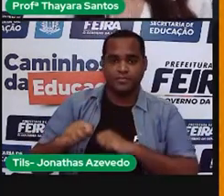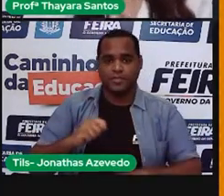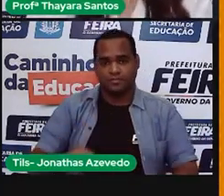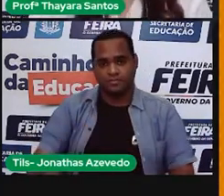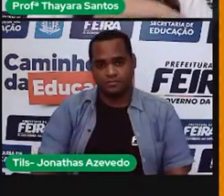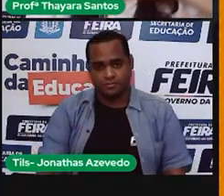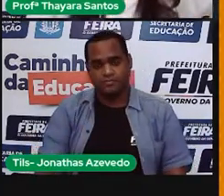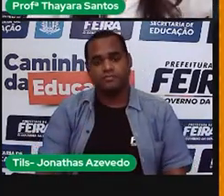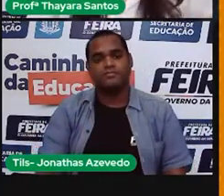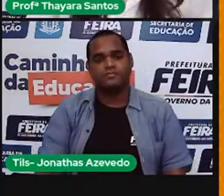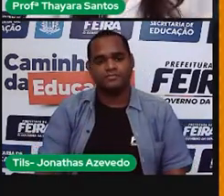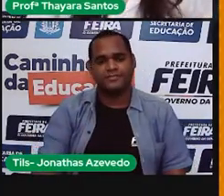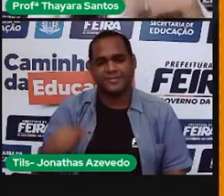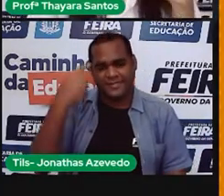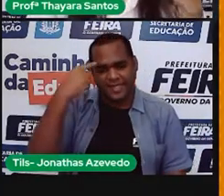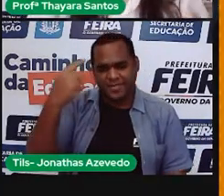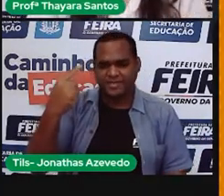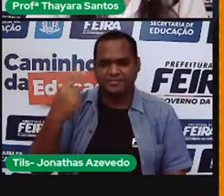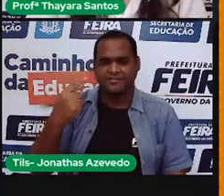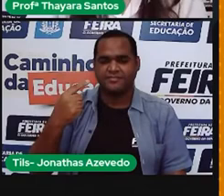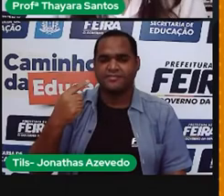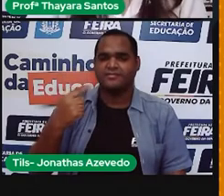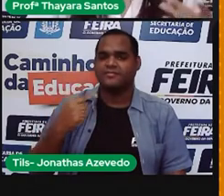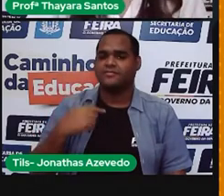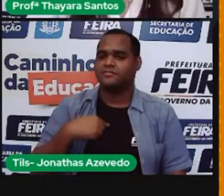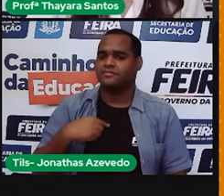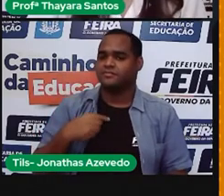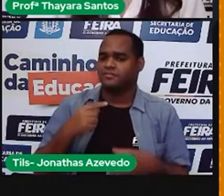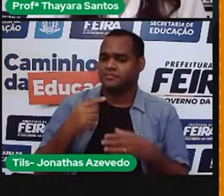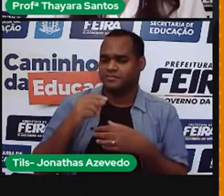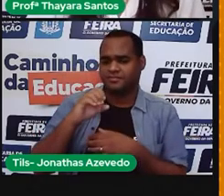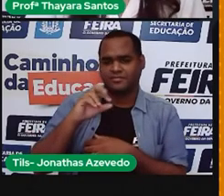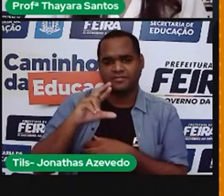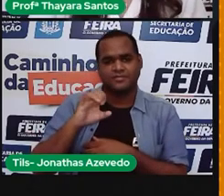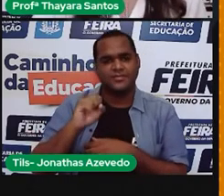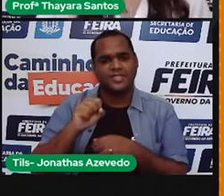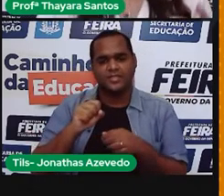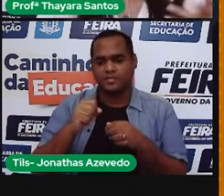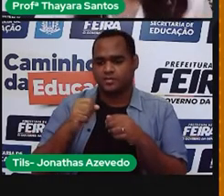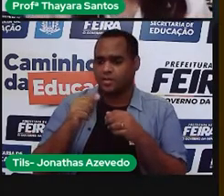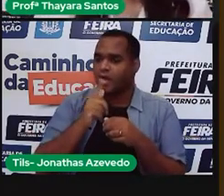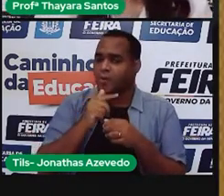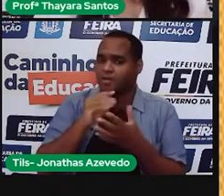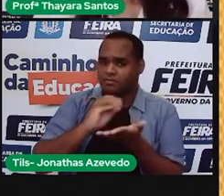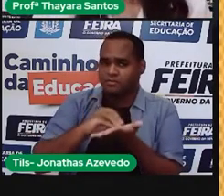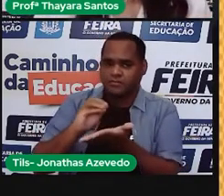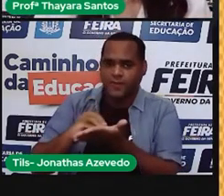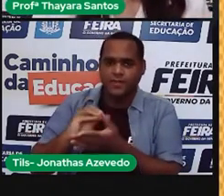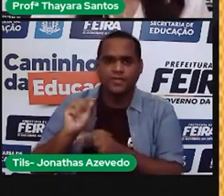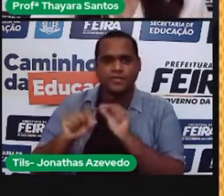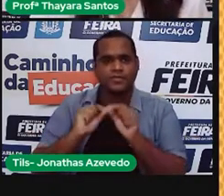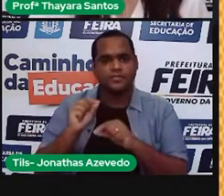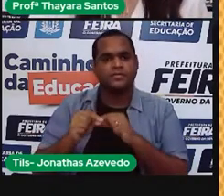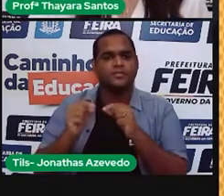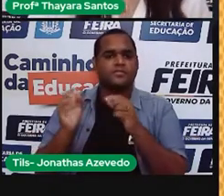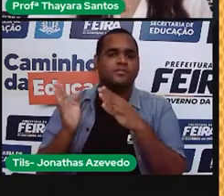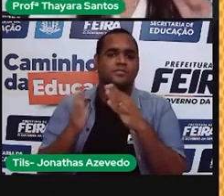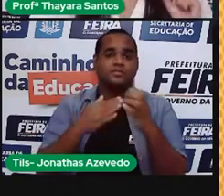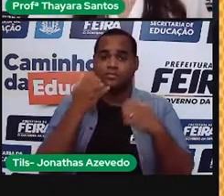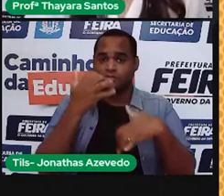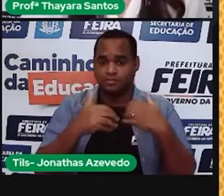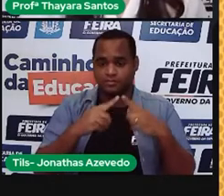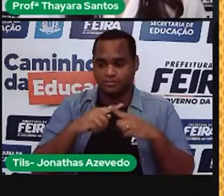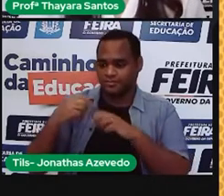E o que é que isso, essa história toda de bandeiras tarifárias tem a ver com a crise hídrica? Eu acho que vocês já perceberam do outro lado, não é?